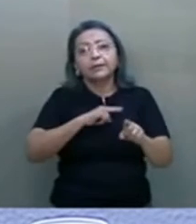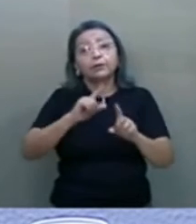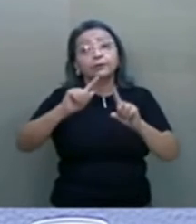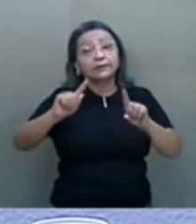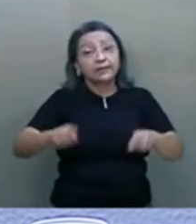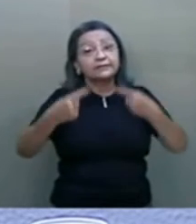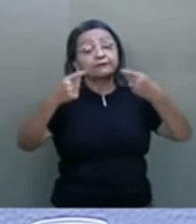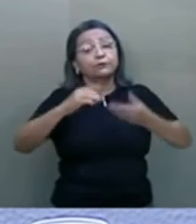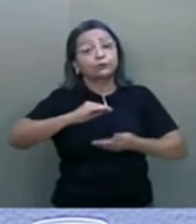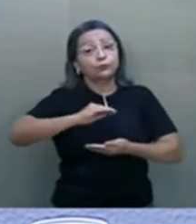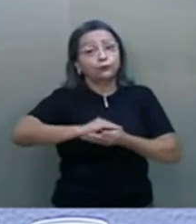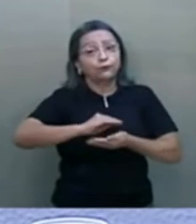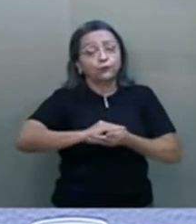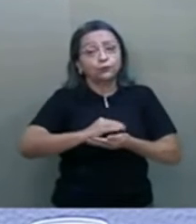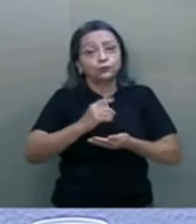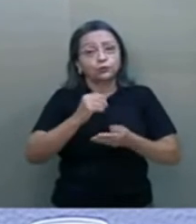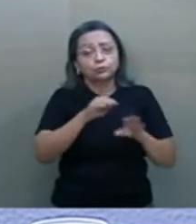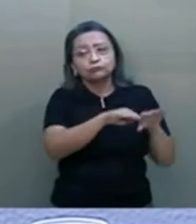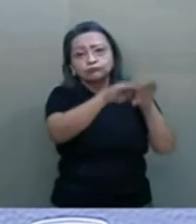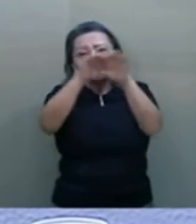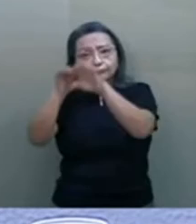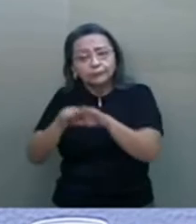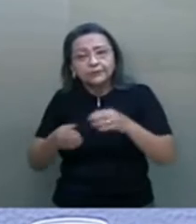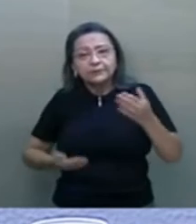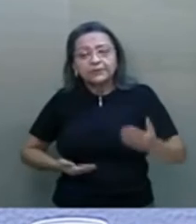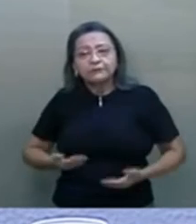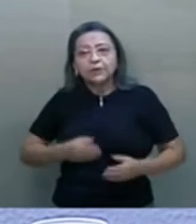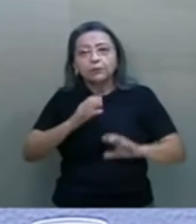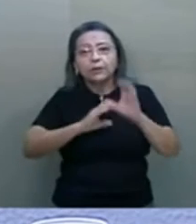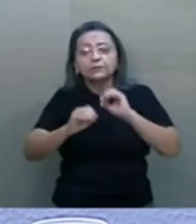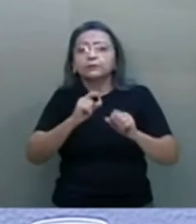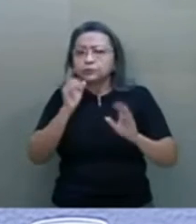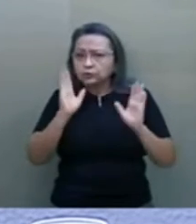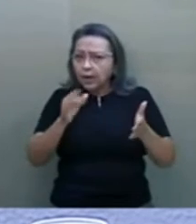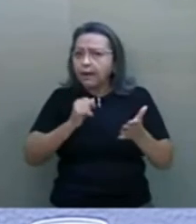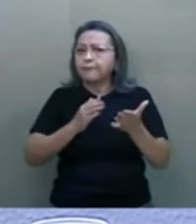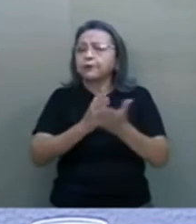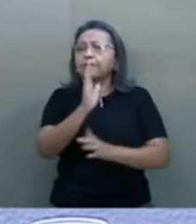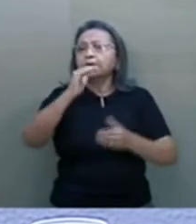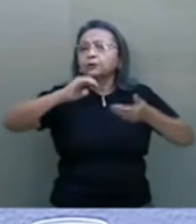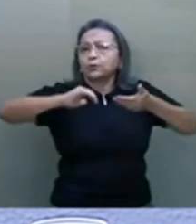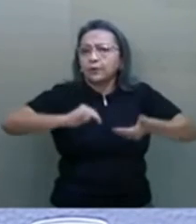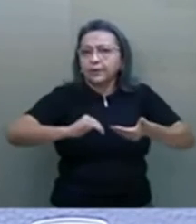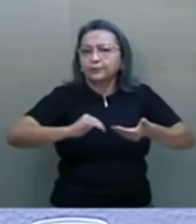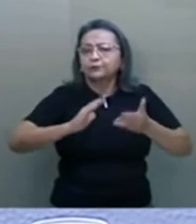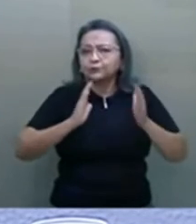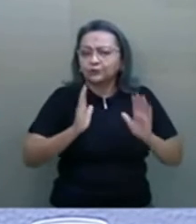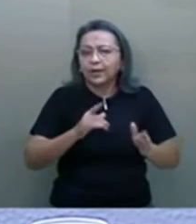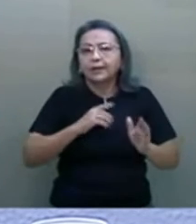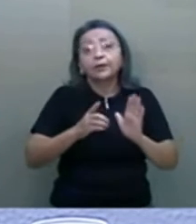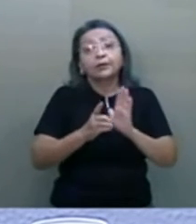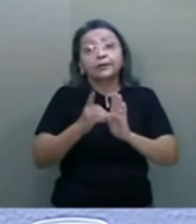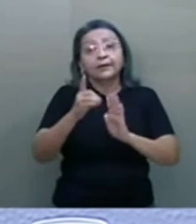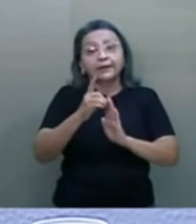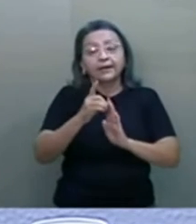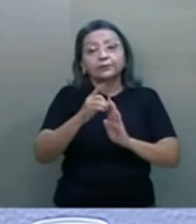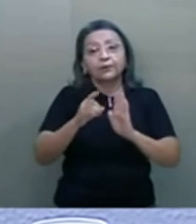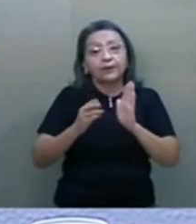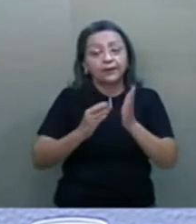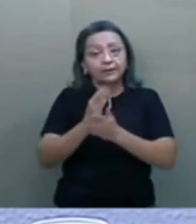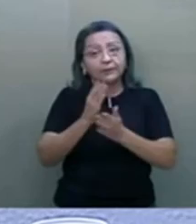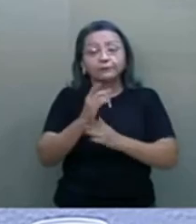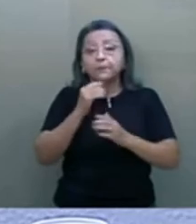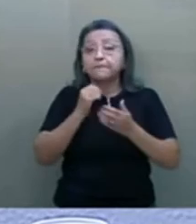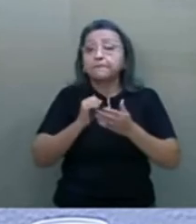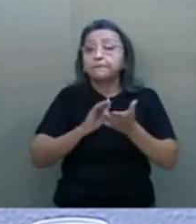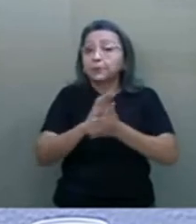FUSTE. O Fundo de Universalização do Serviço de Telecomunicações foi aprovado pelo Congresso Nacional. O decreto do seu regulamento foi publicado